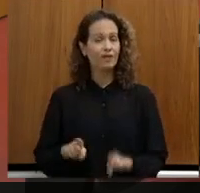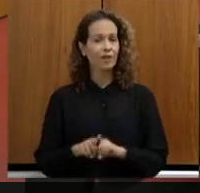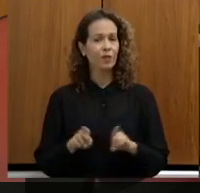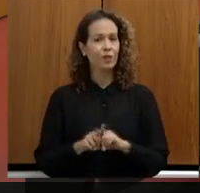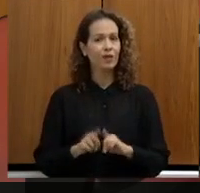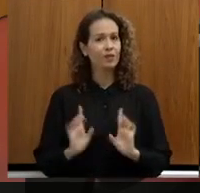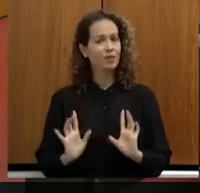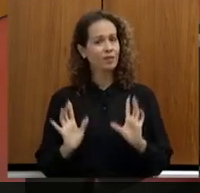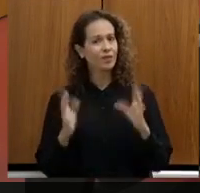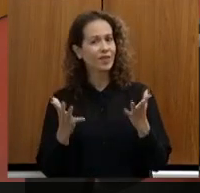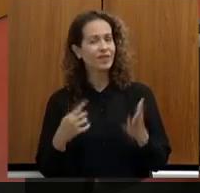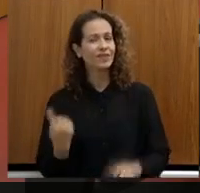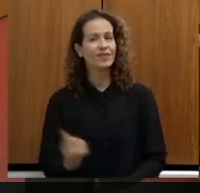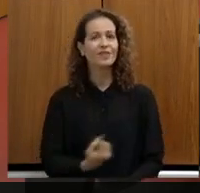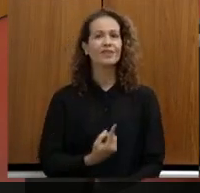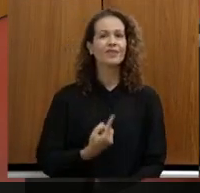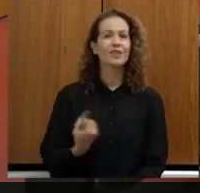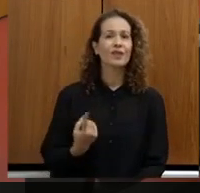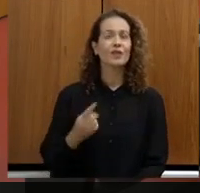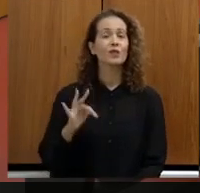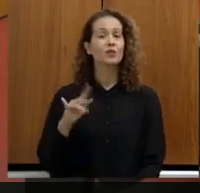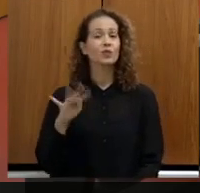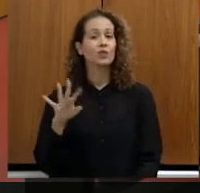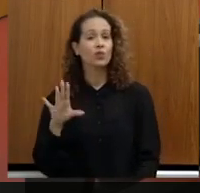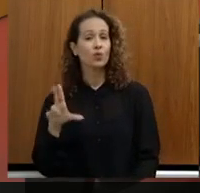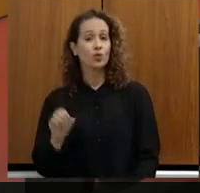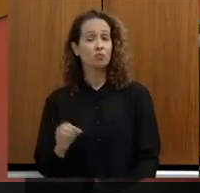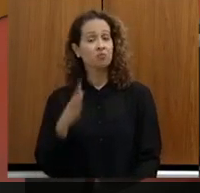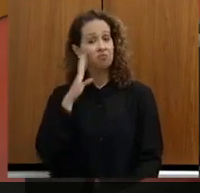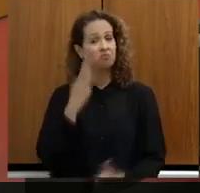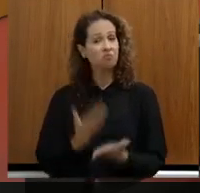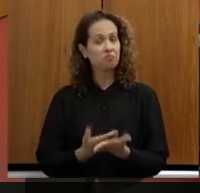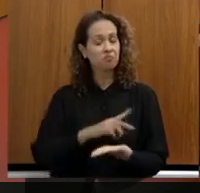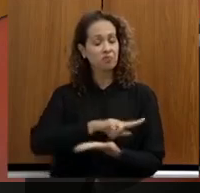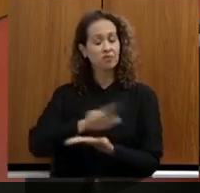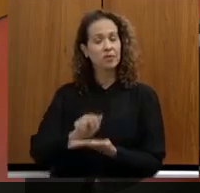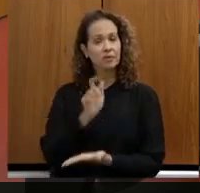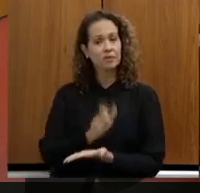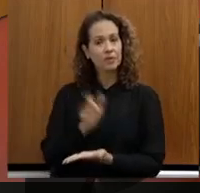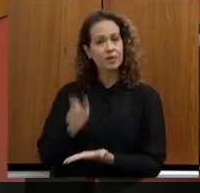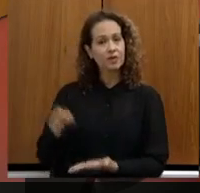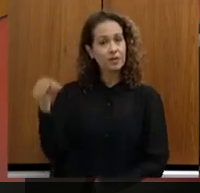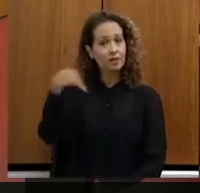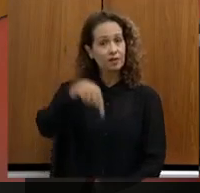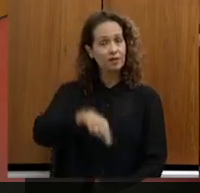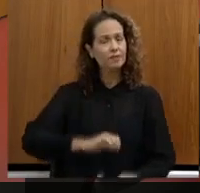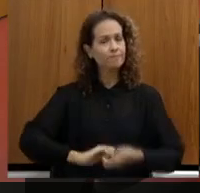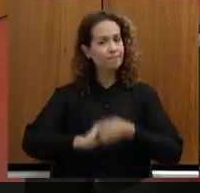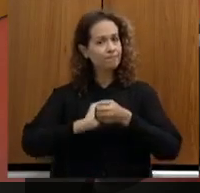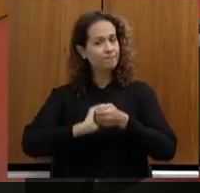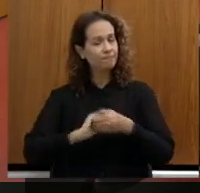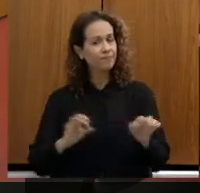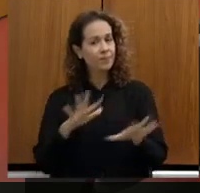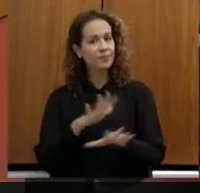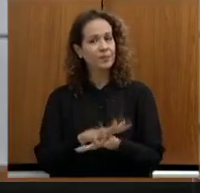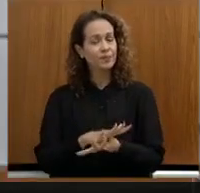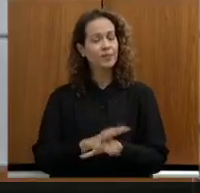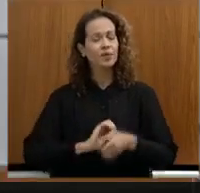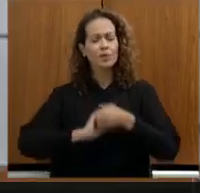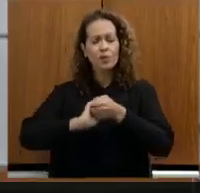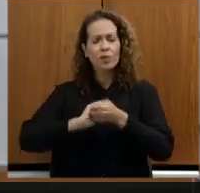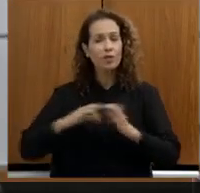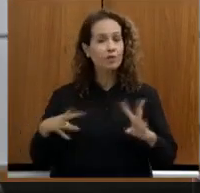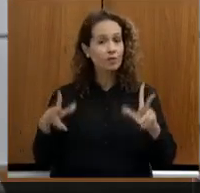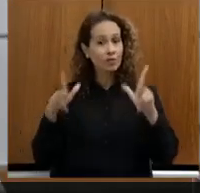comemorando nosso título, acredito que muitos aqui. então, feitos os cumprimentos, eu cumprimento todos vocês,